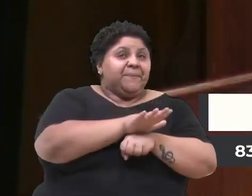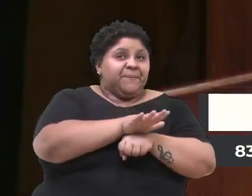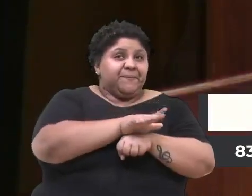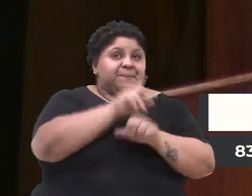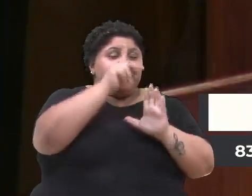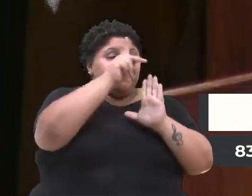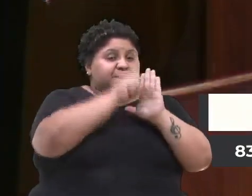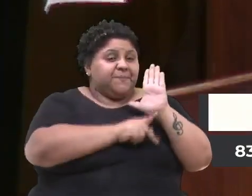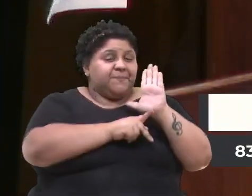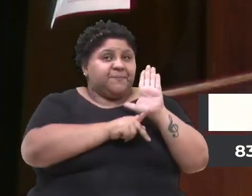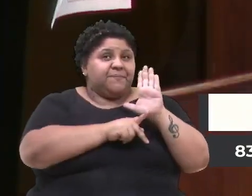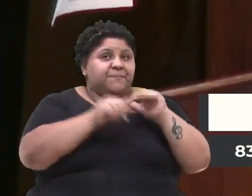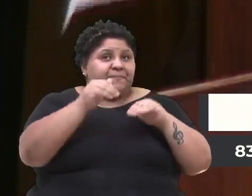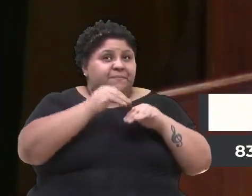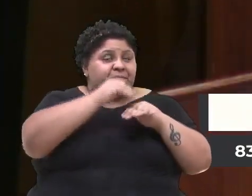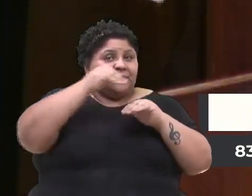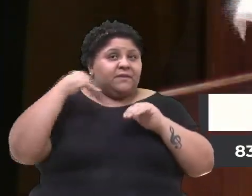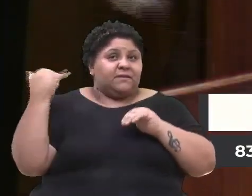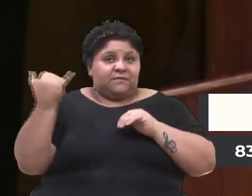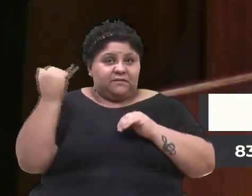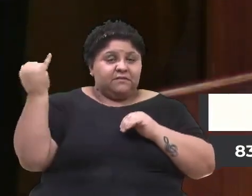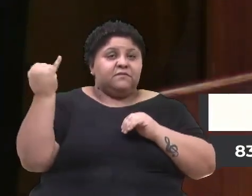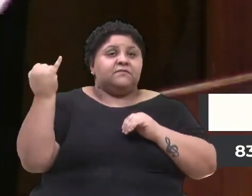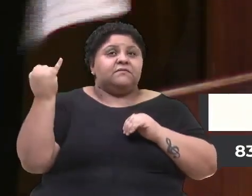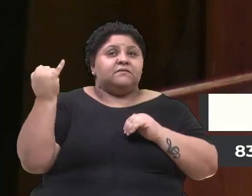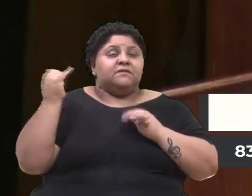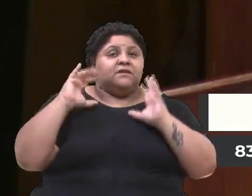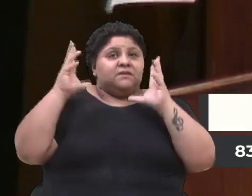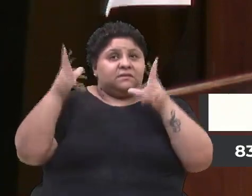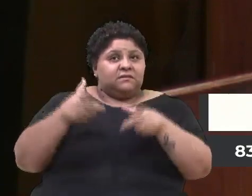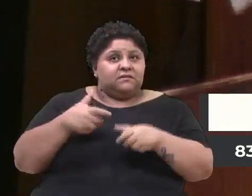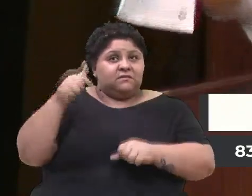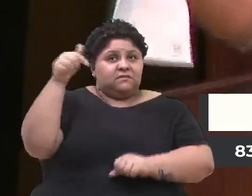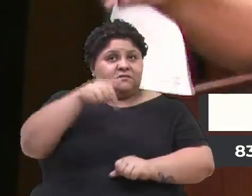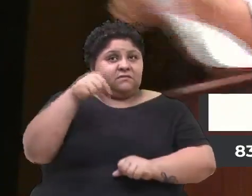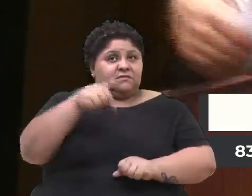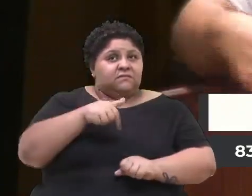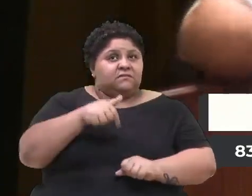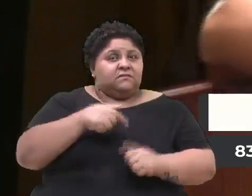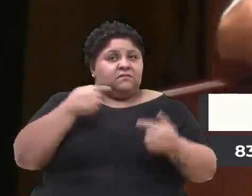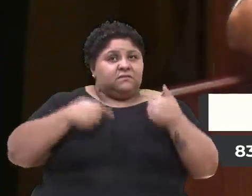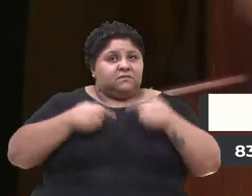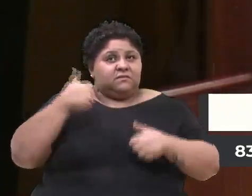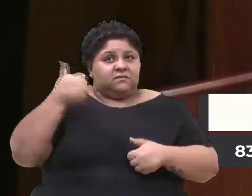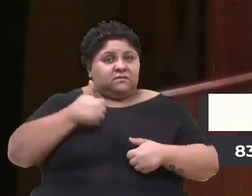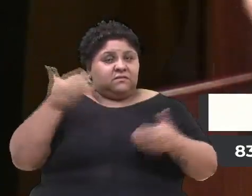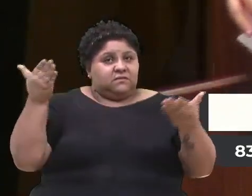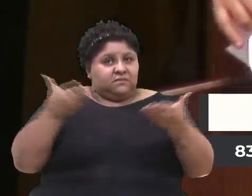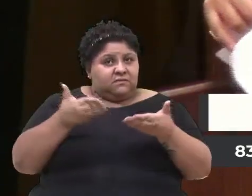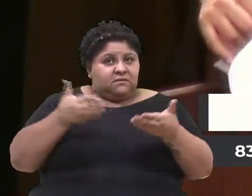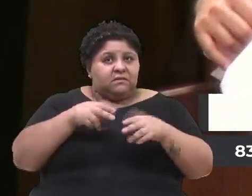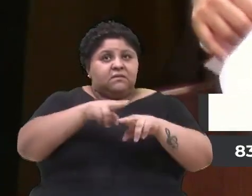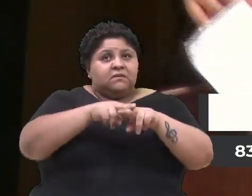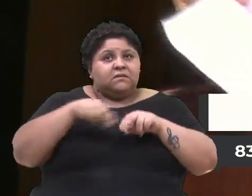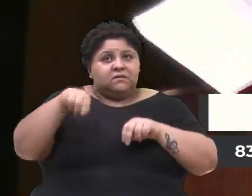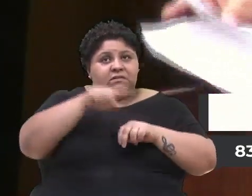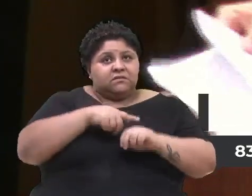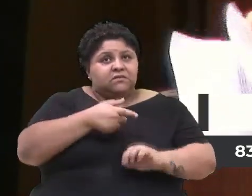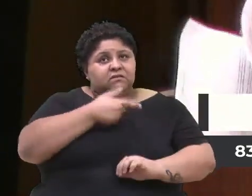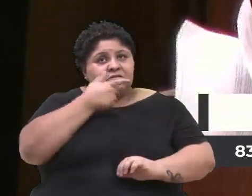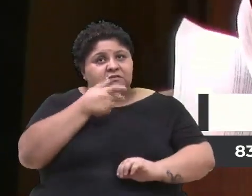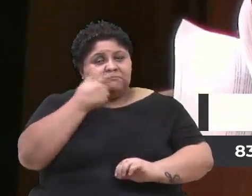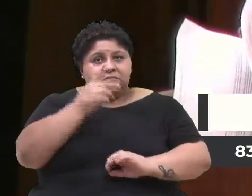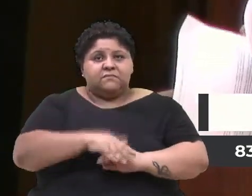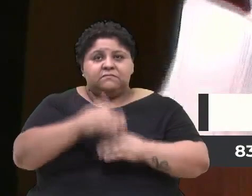importante, mais importante de todos, é esse que nós estamos discutindo em primeira discussão agora, e por isso que a gente quis falar em primeira discussão. Obrigado,